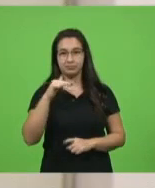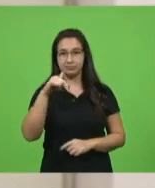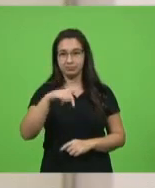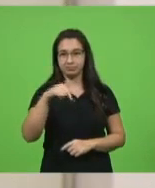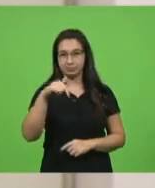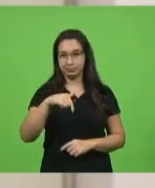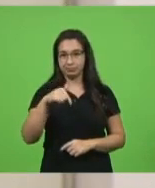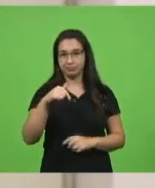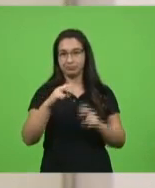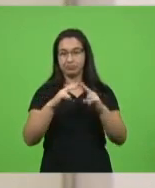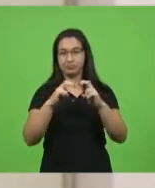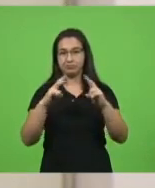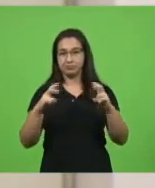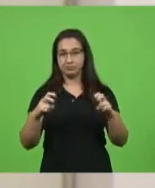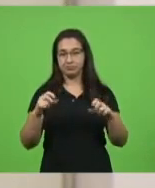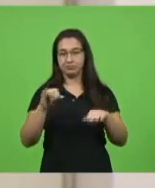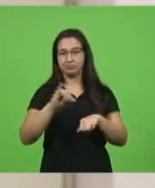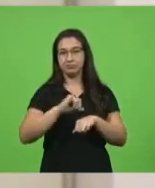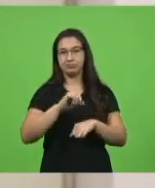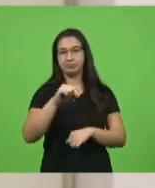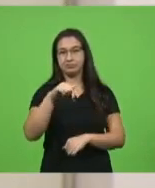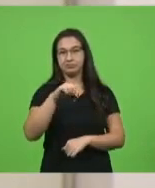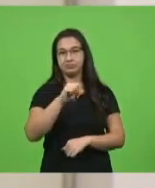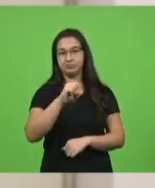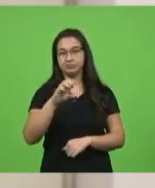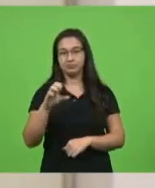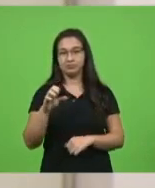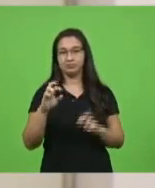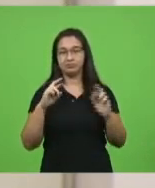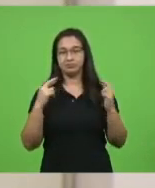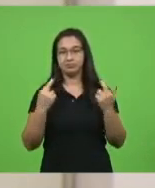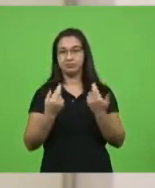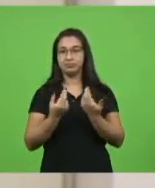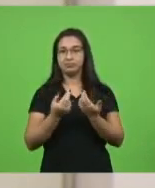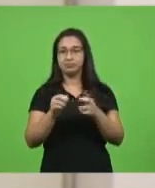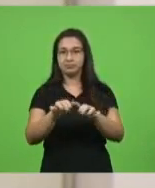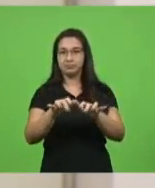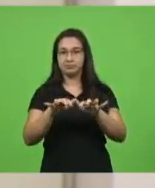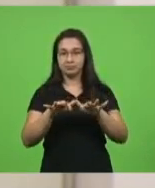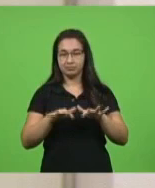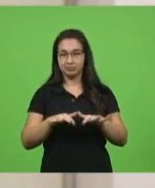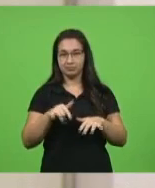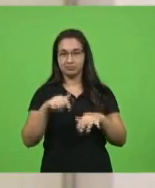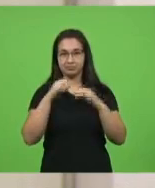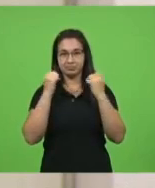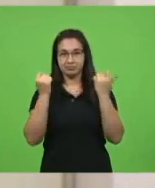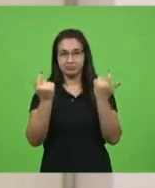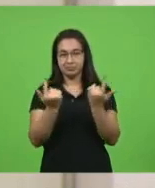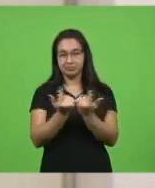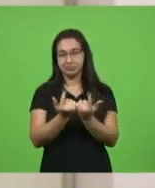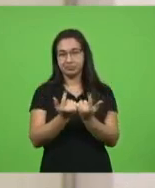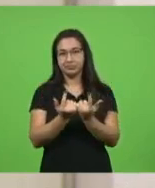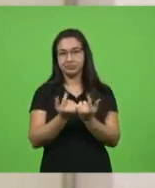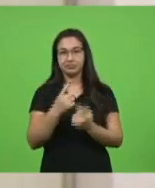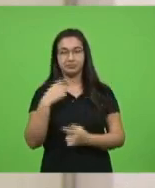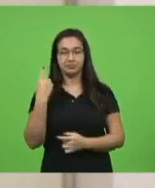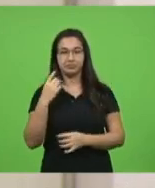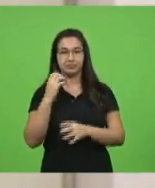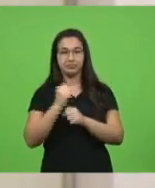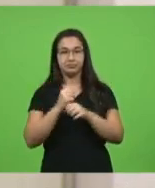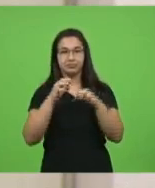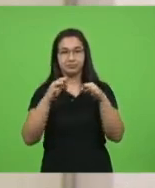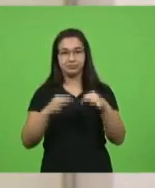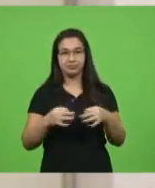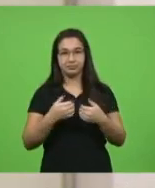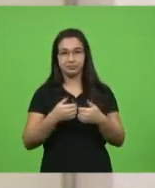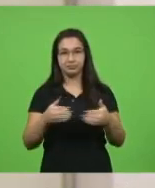Florianópolis, capital do Estado de Santa Catarina, reuniu-se à Assembleia Legislativa em sessão ordinária. Havendo o quórum regimental, senhor presidente declarou